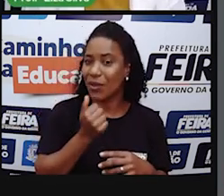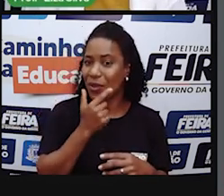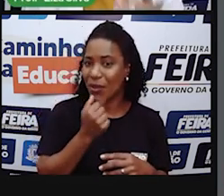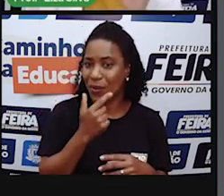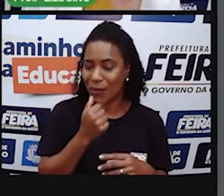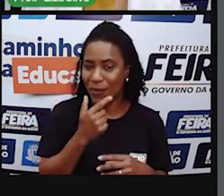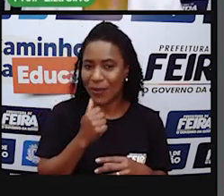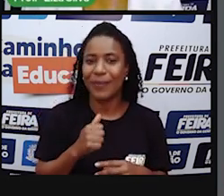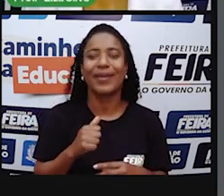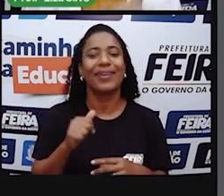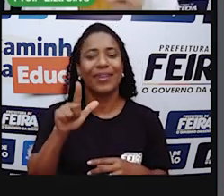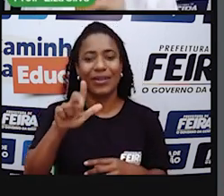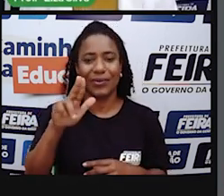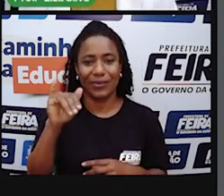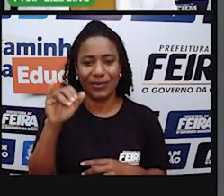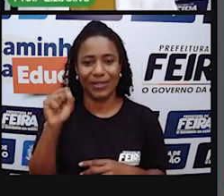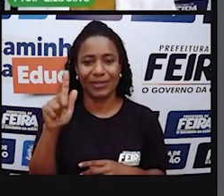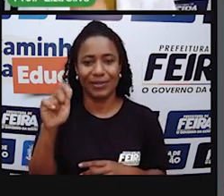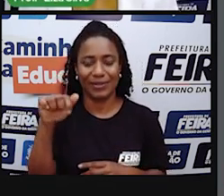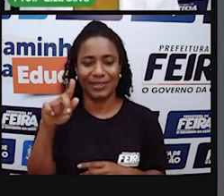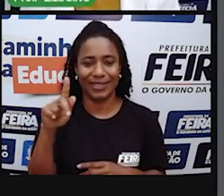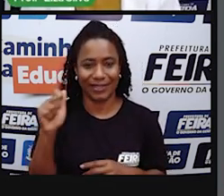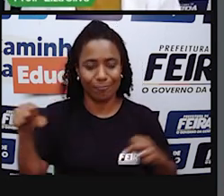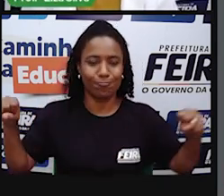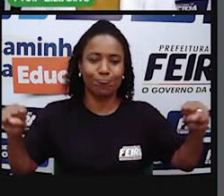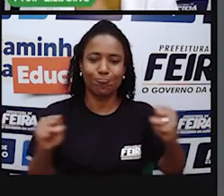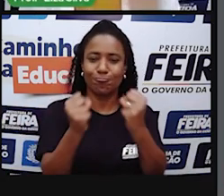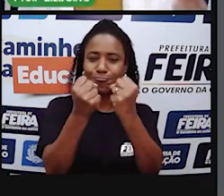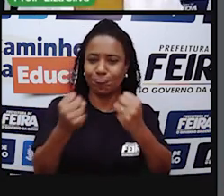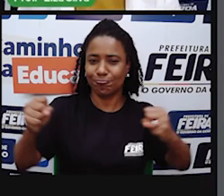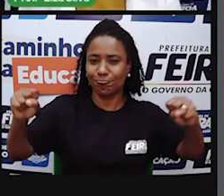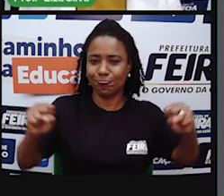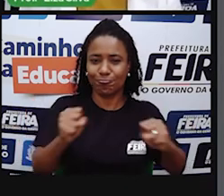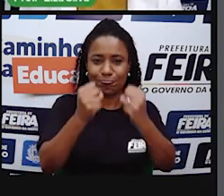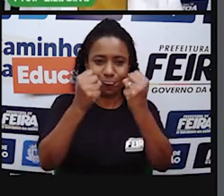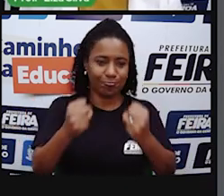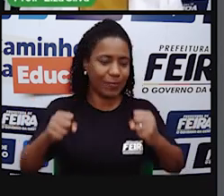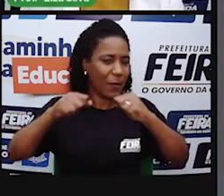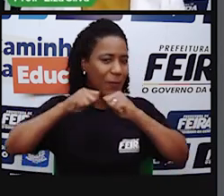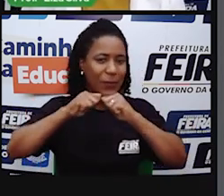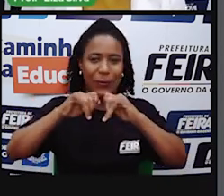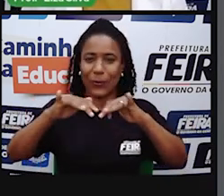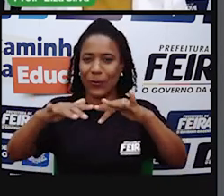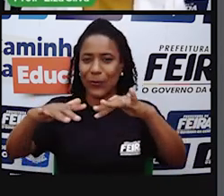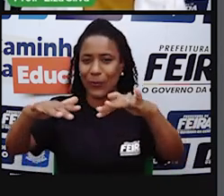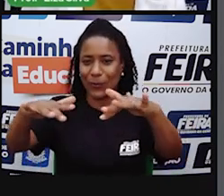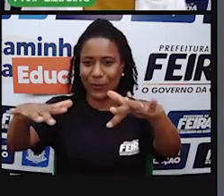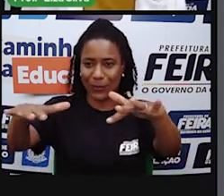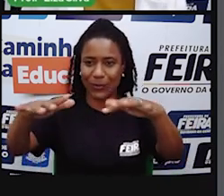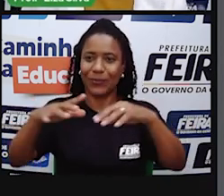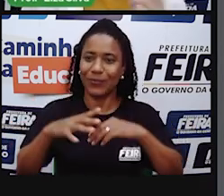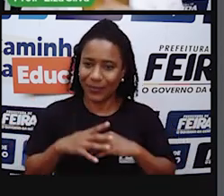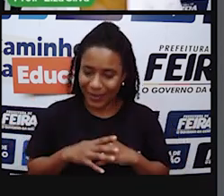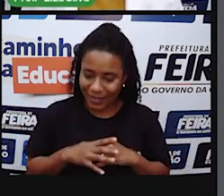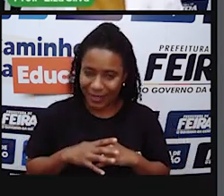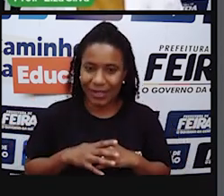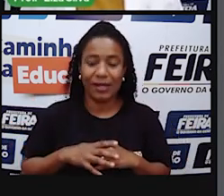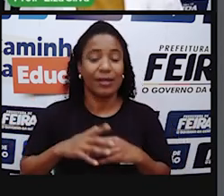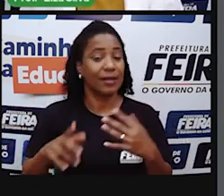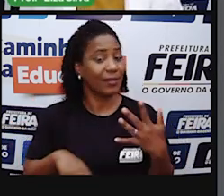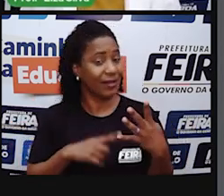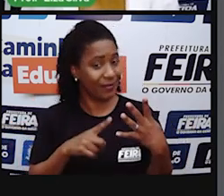Baião Foi ele Quem espalhou O forró Por todo o país E as festas juninas Nós já